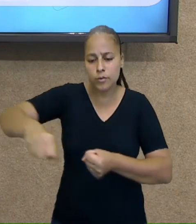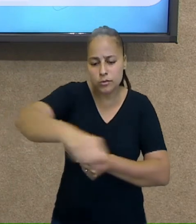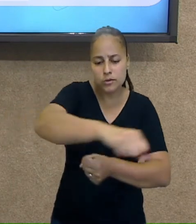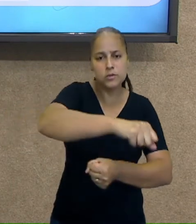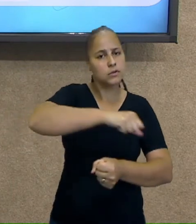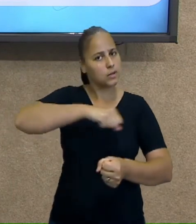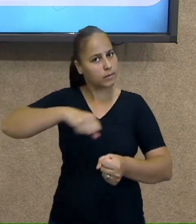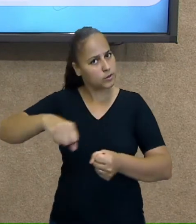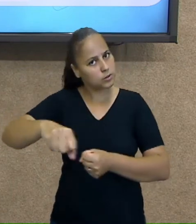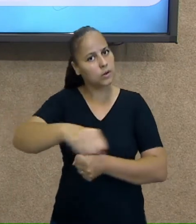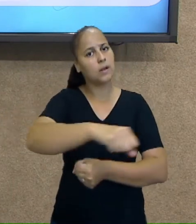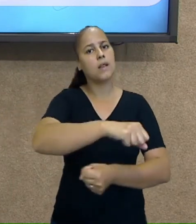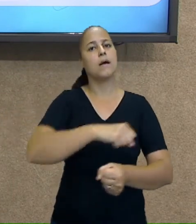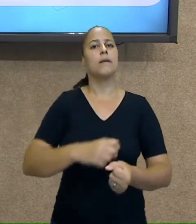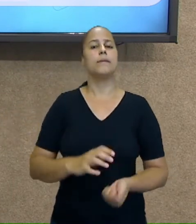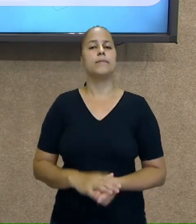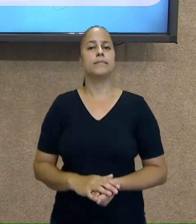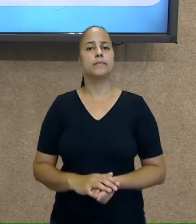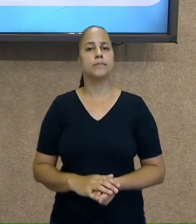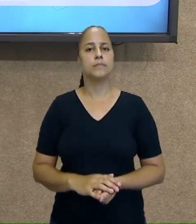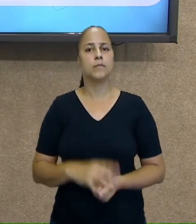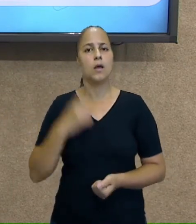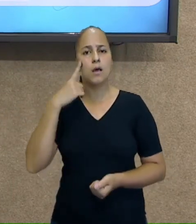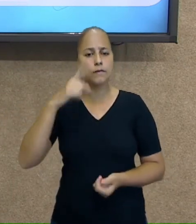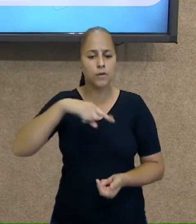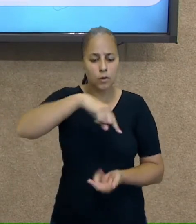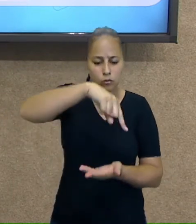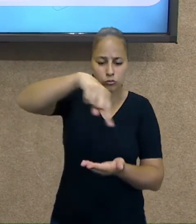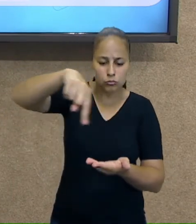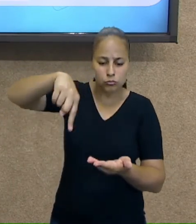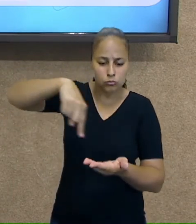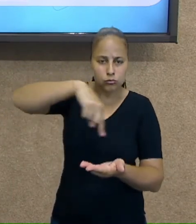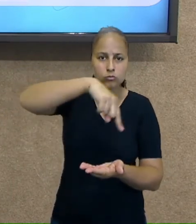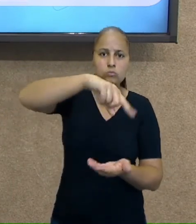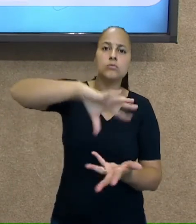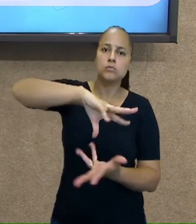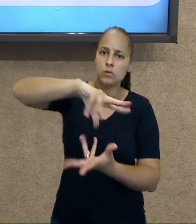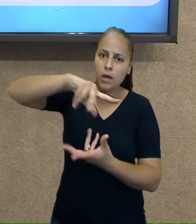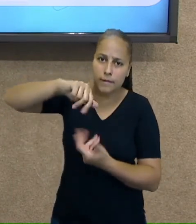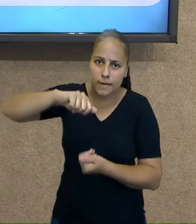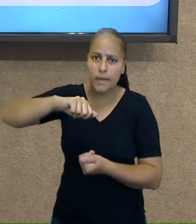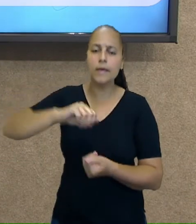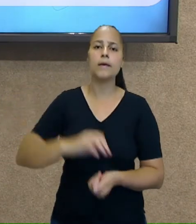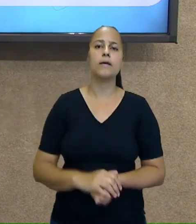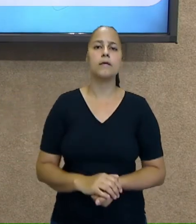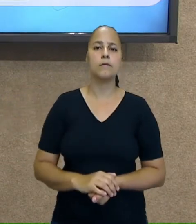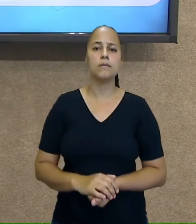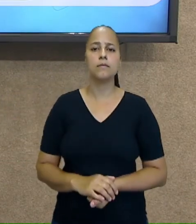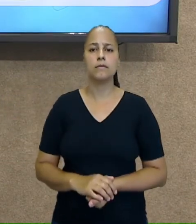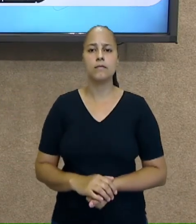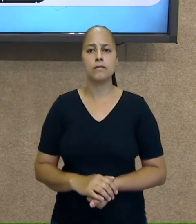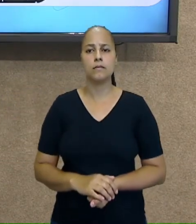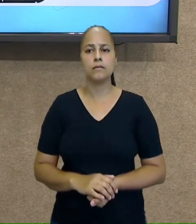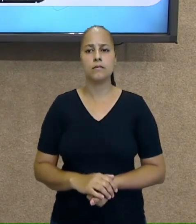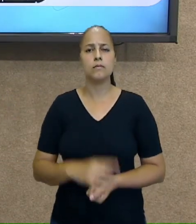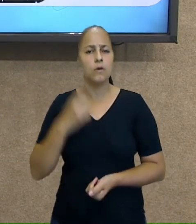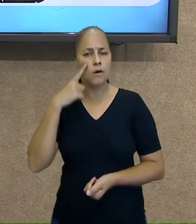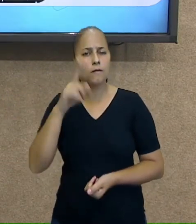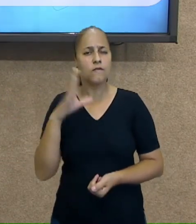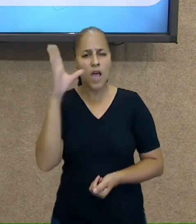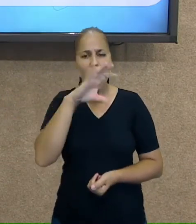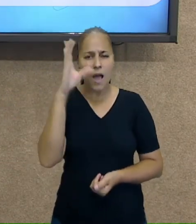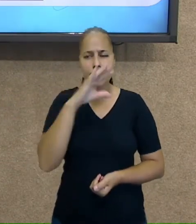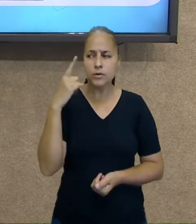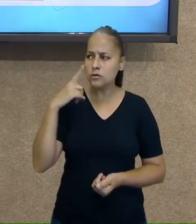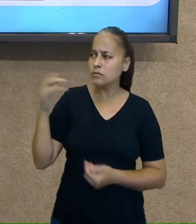vocês. Aprendemos sobre o movimento de rotação e translação. Vamos dar só mais uma